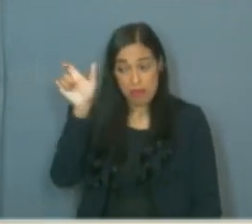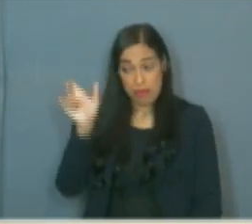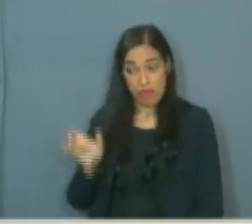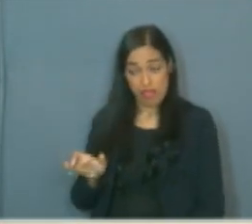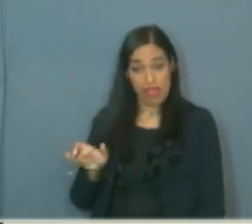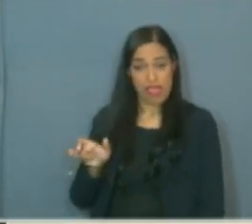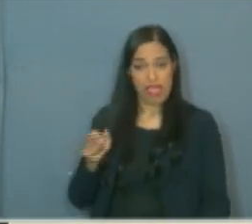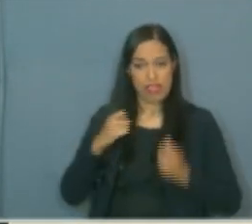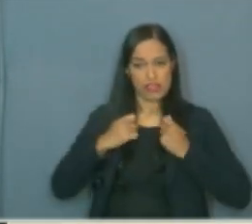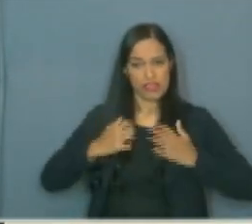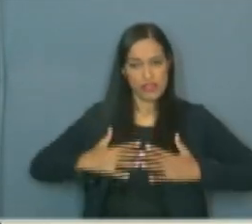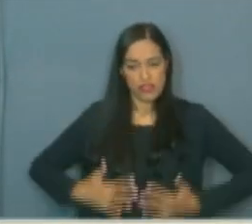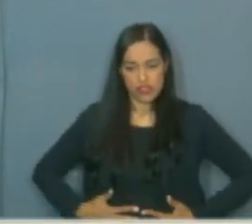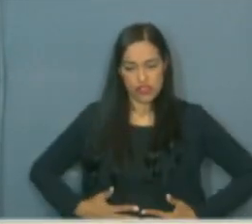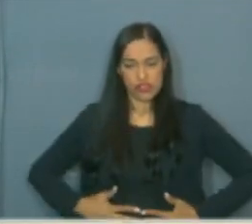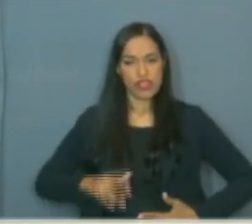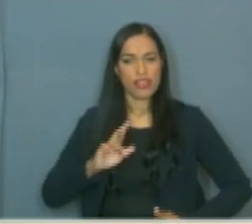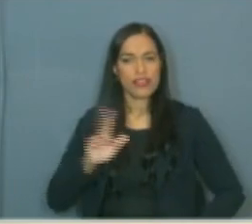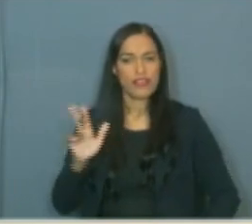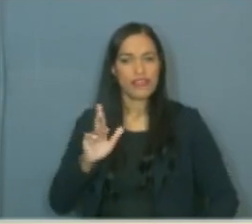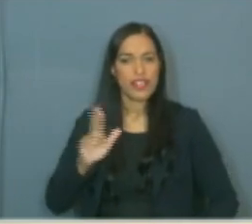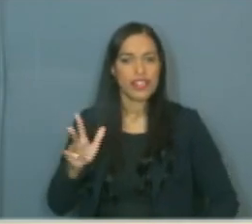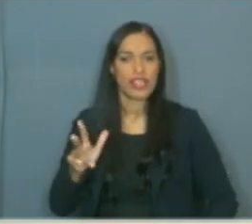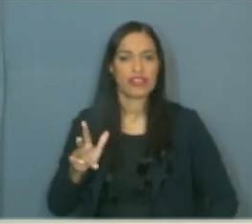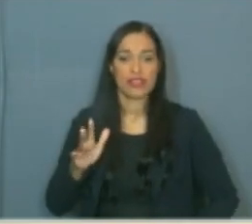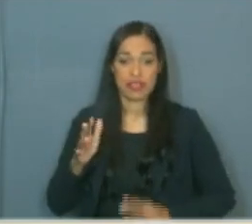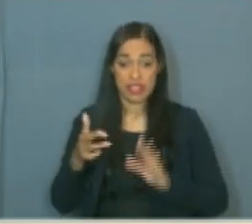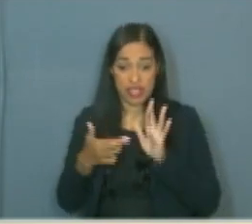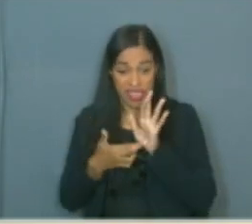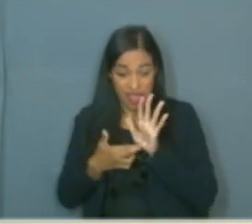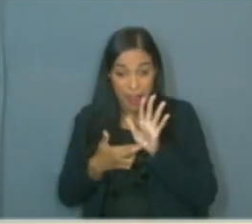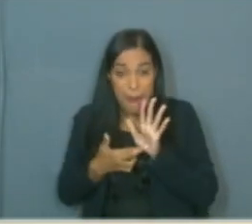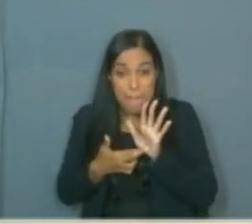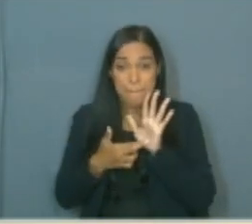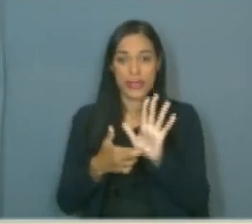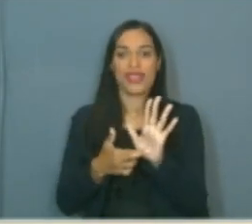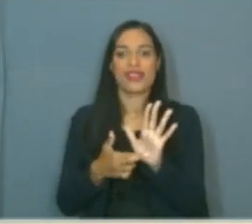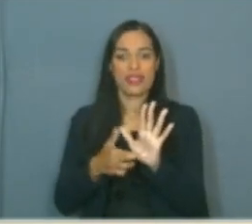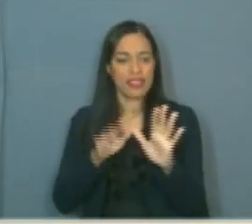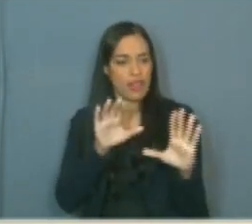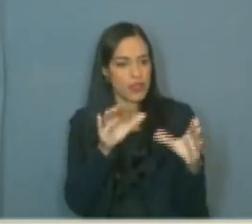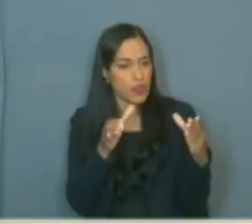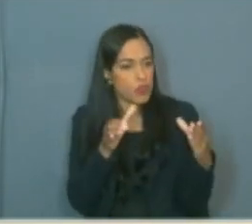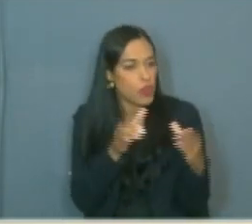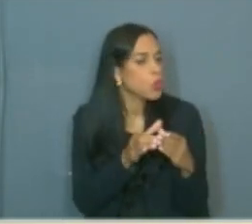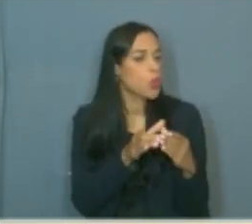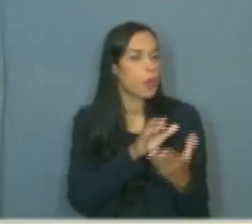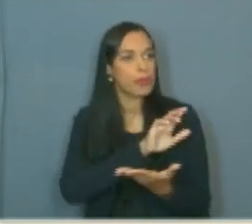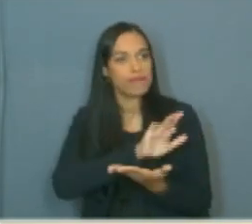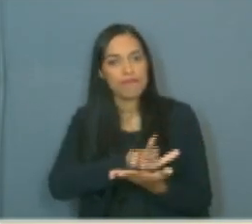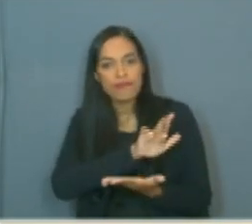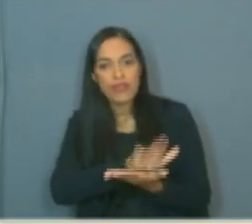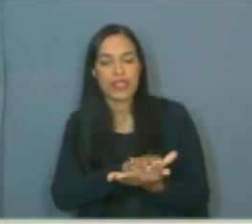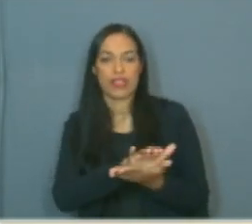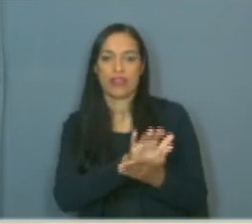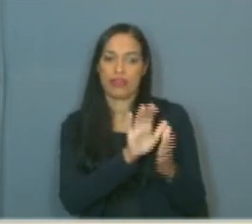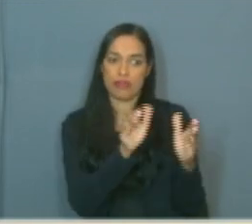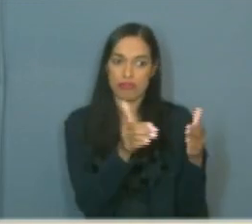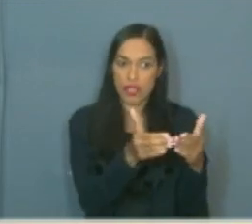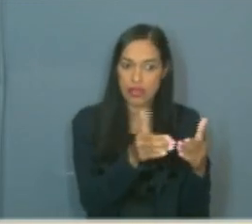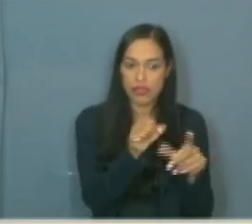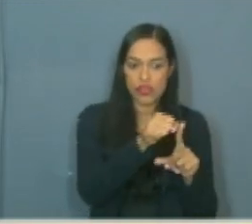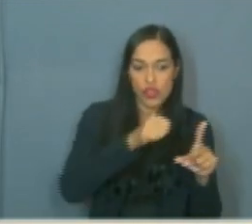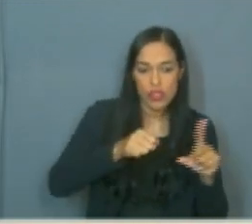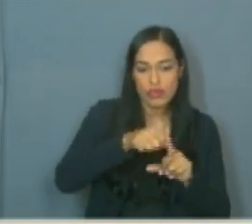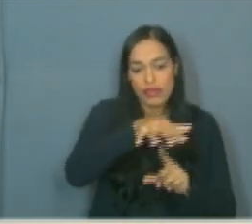vestia de maneira diferente, que representava a estética de um grupo diferente, que